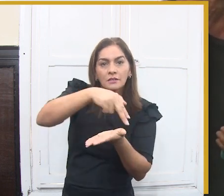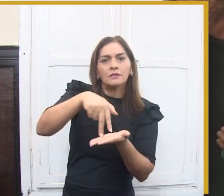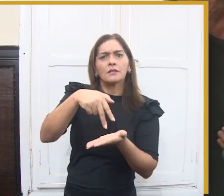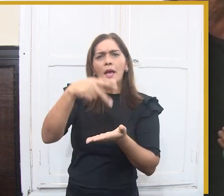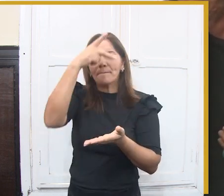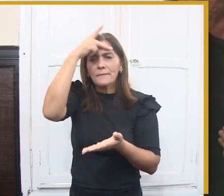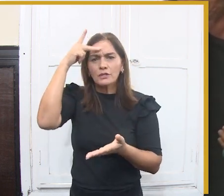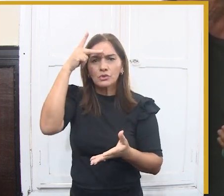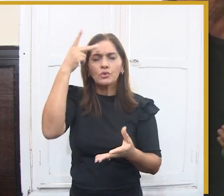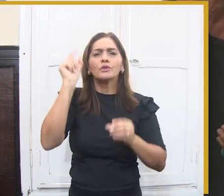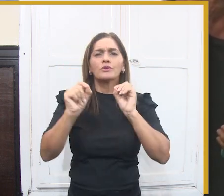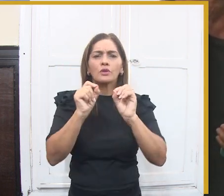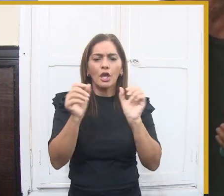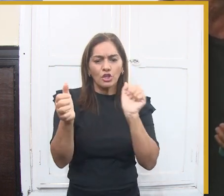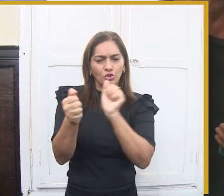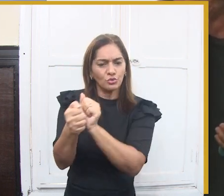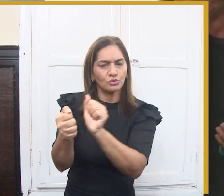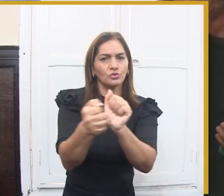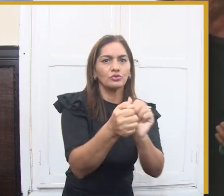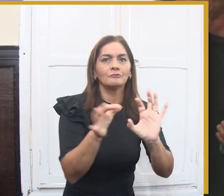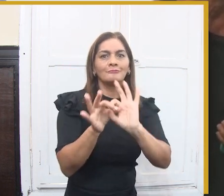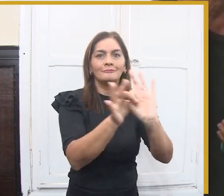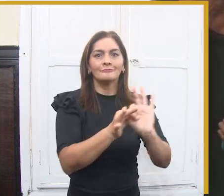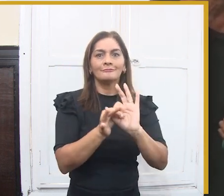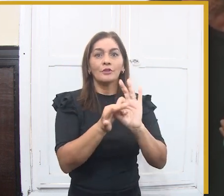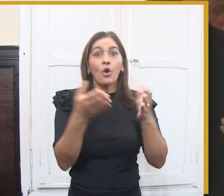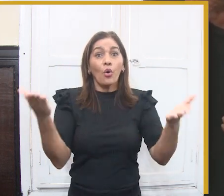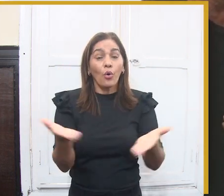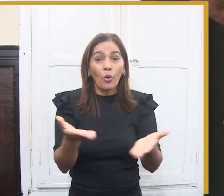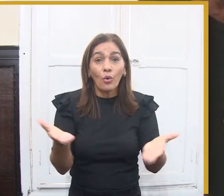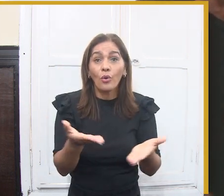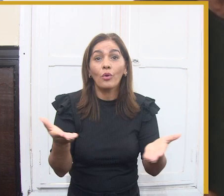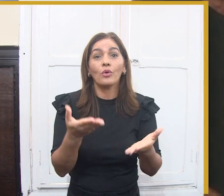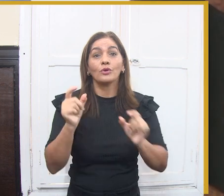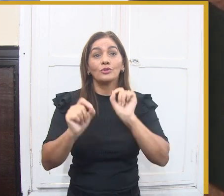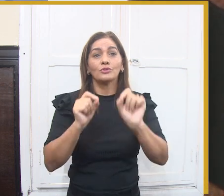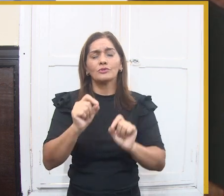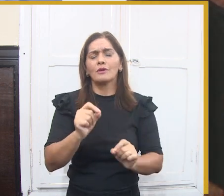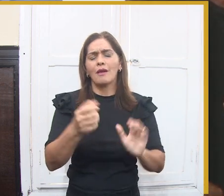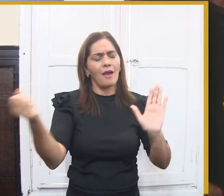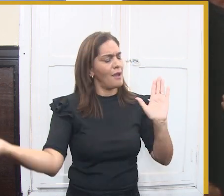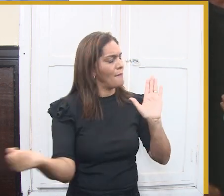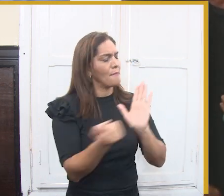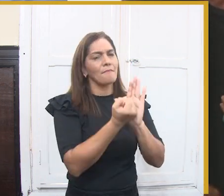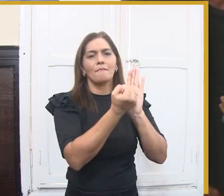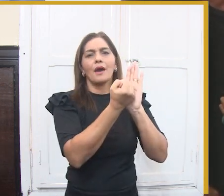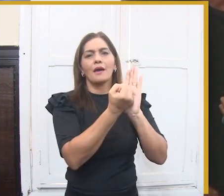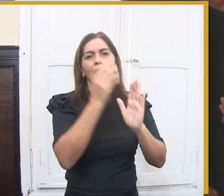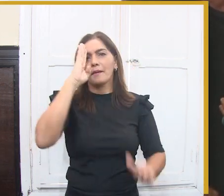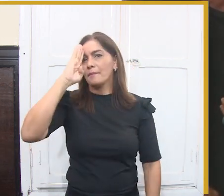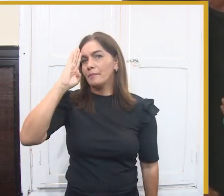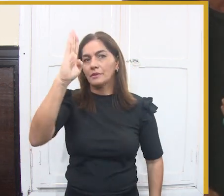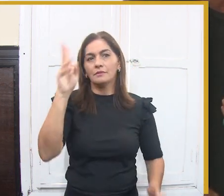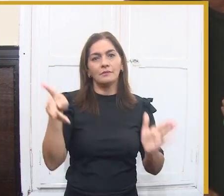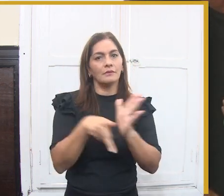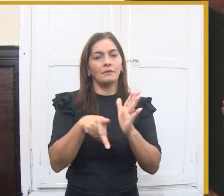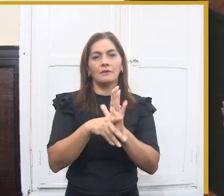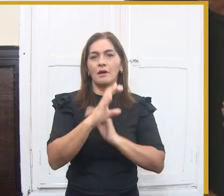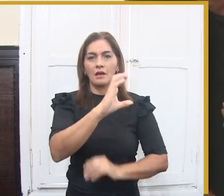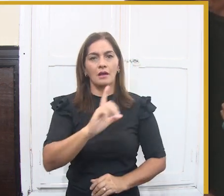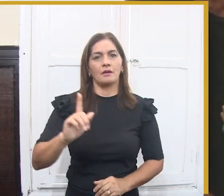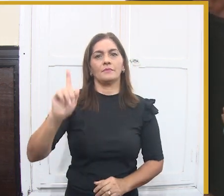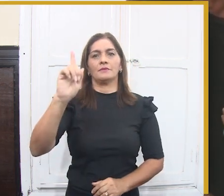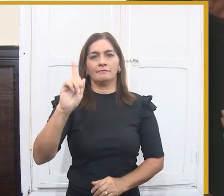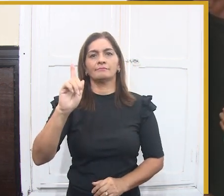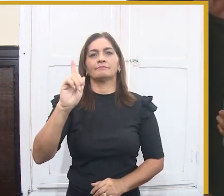músico que se apresentou, a cada dançarino que chamou um turista para compartilhar da festa, a cada